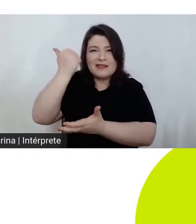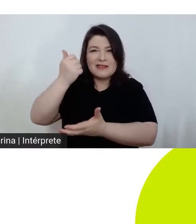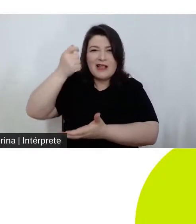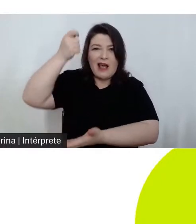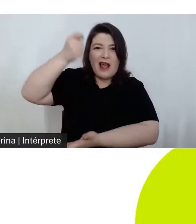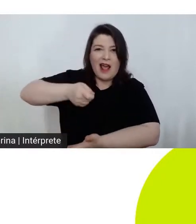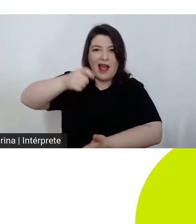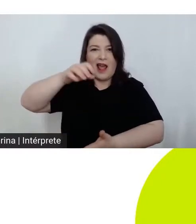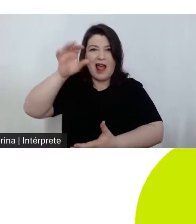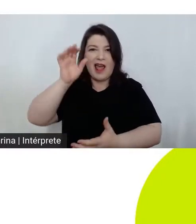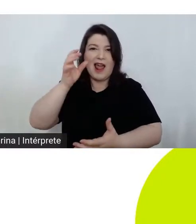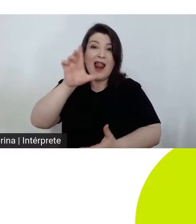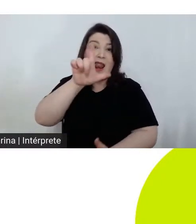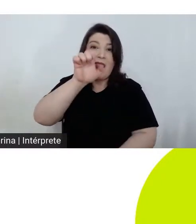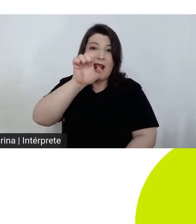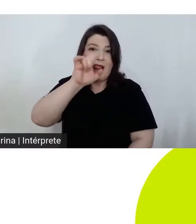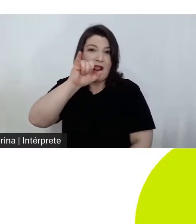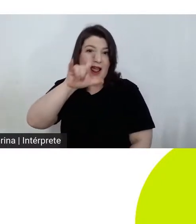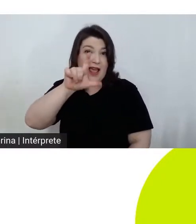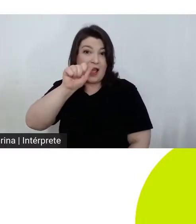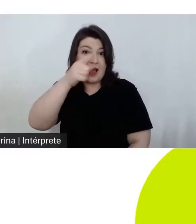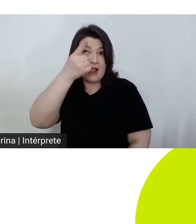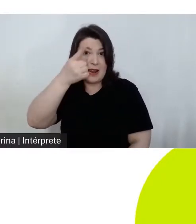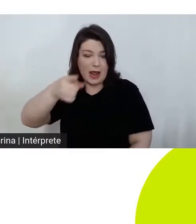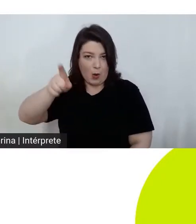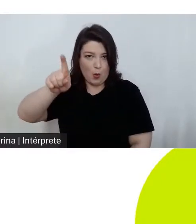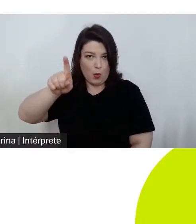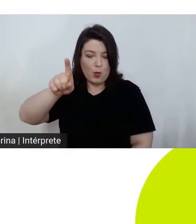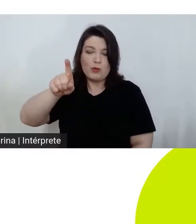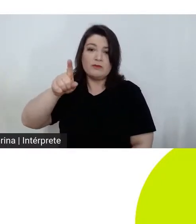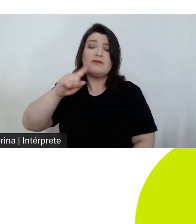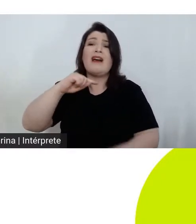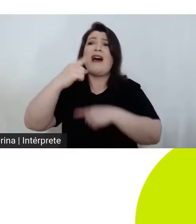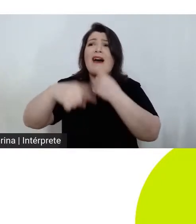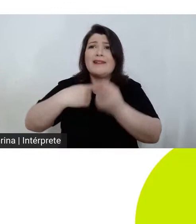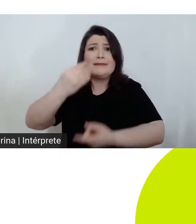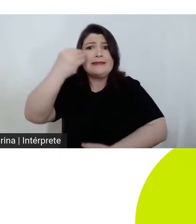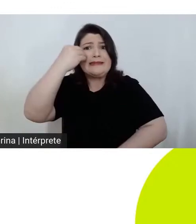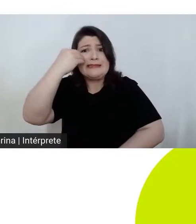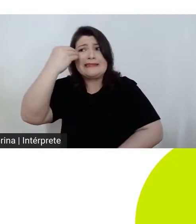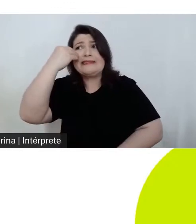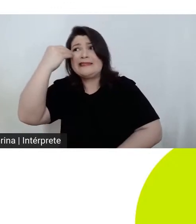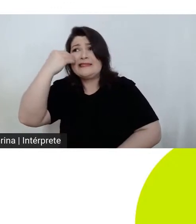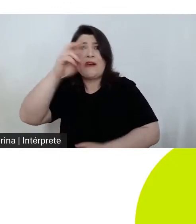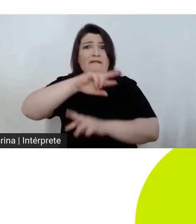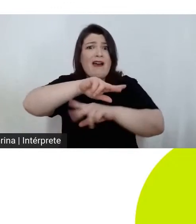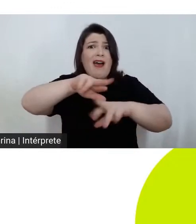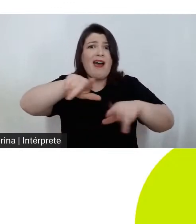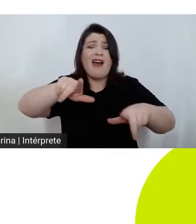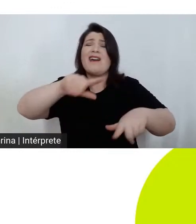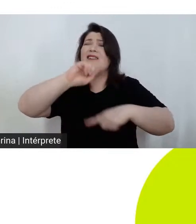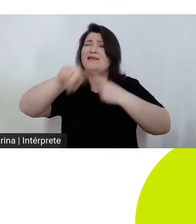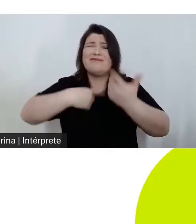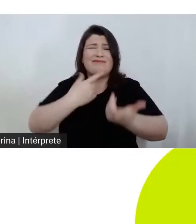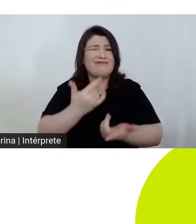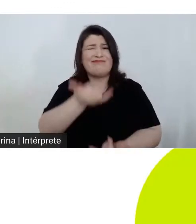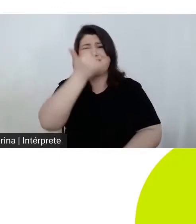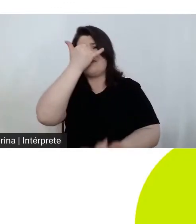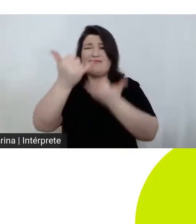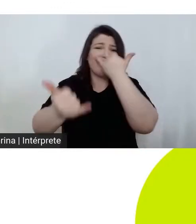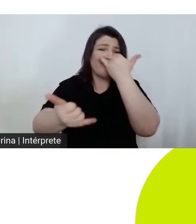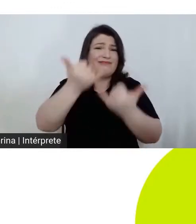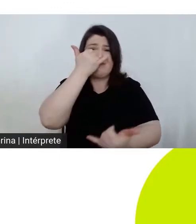tentativa de obter mais lucro, ele se mete em rascadas progressivamente, mais audaciosas, e, como